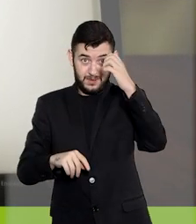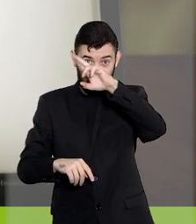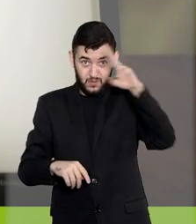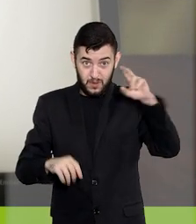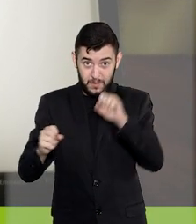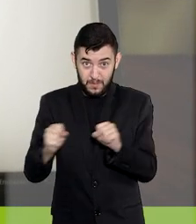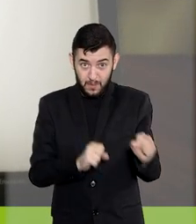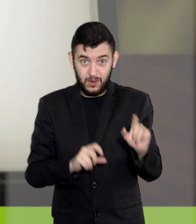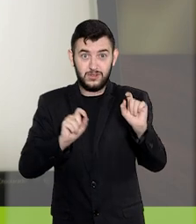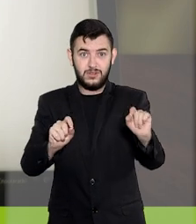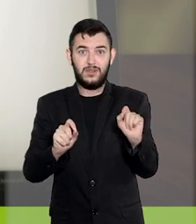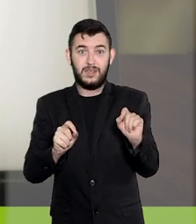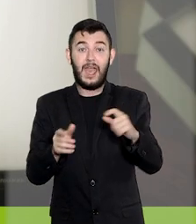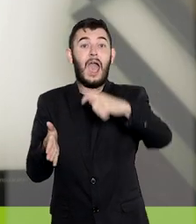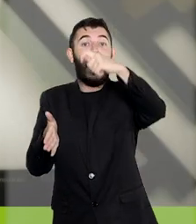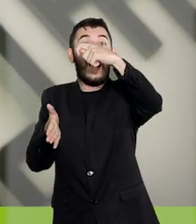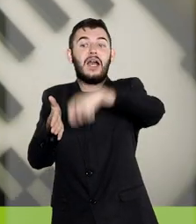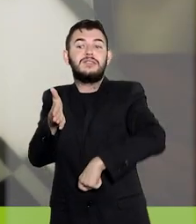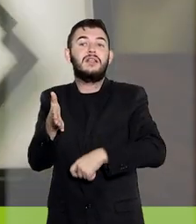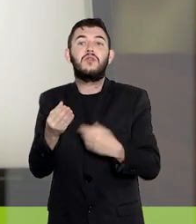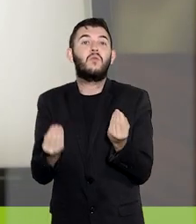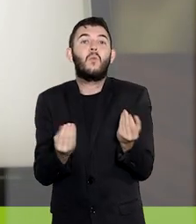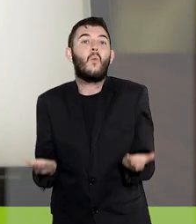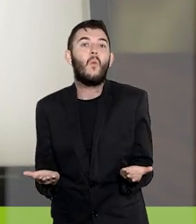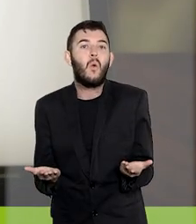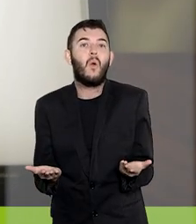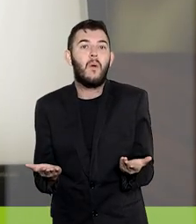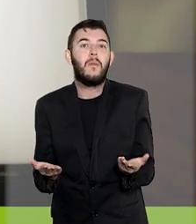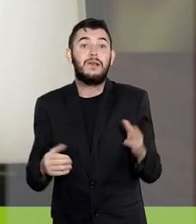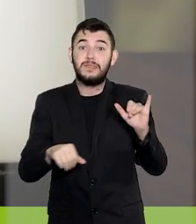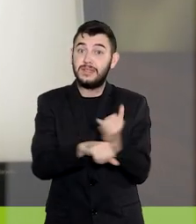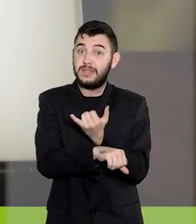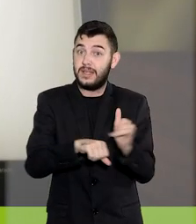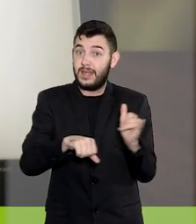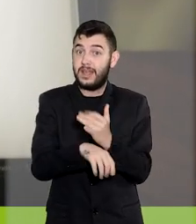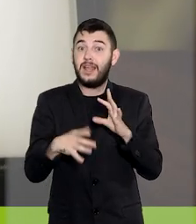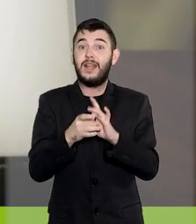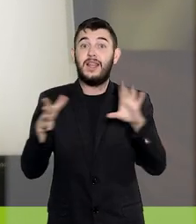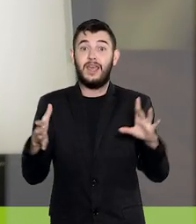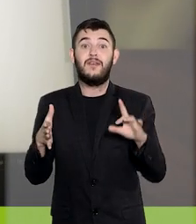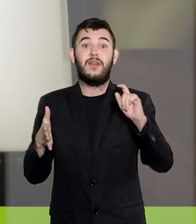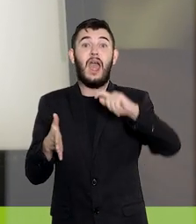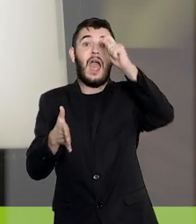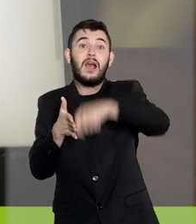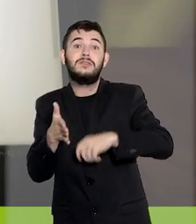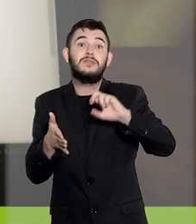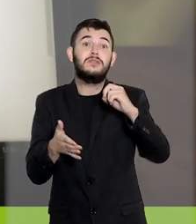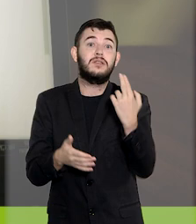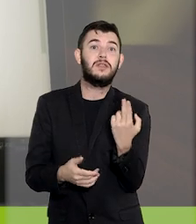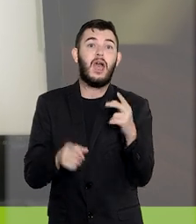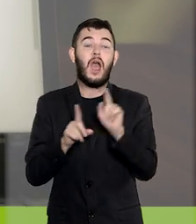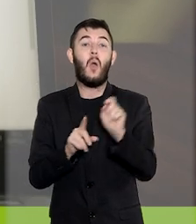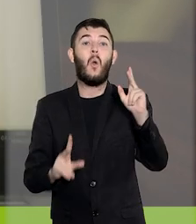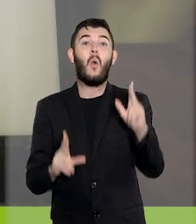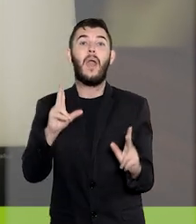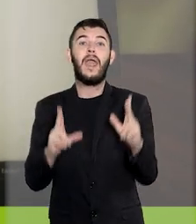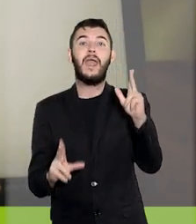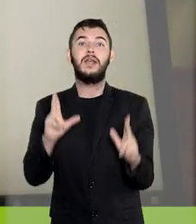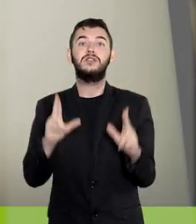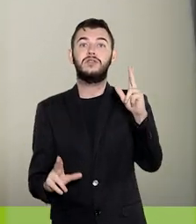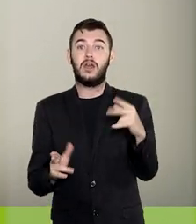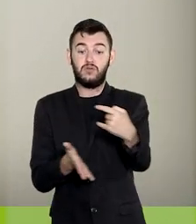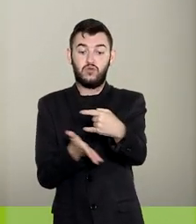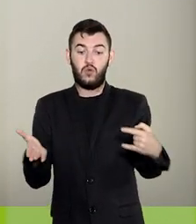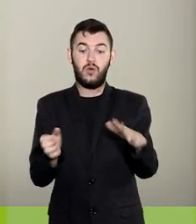usuário pode receber a credencial de assinatura. Esse recurso permite assinar ou editar um documento sigiloso.